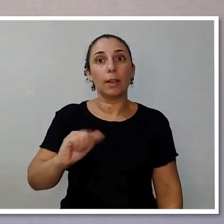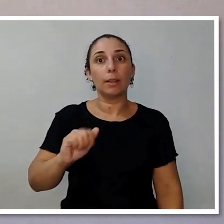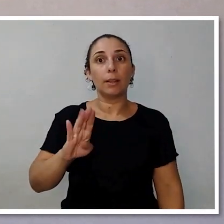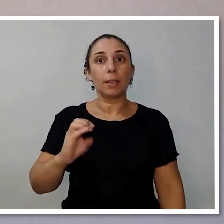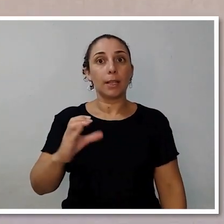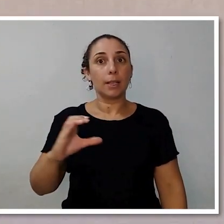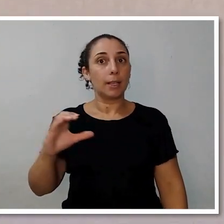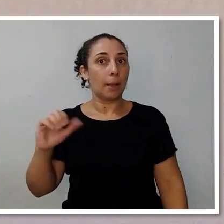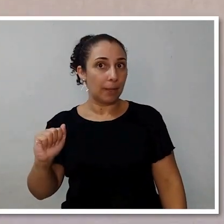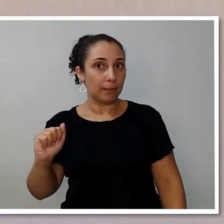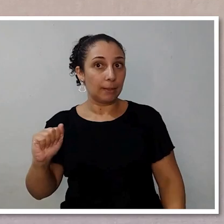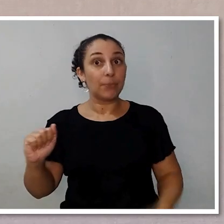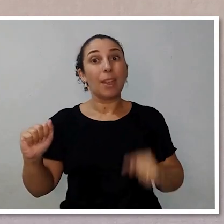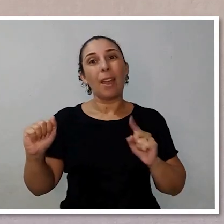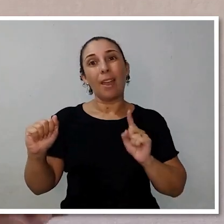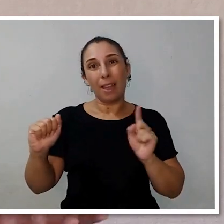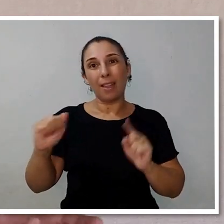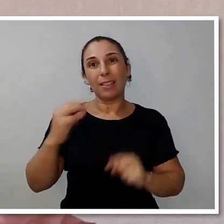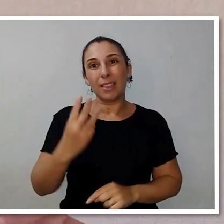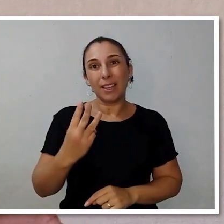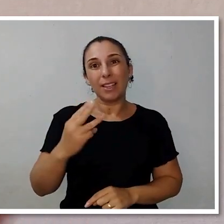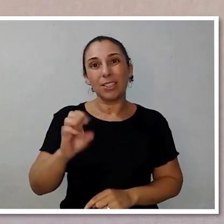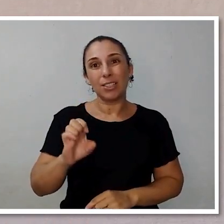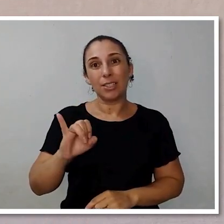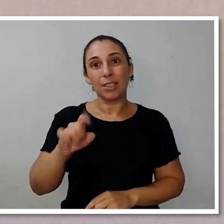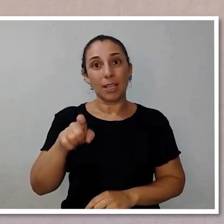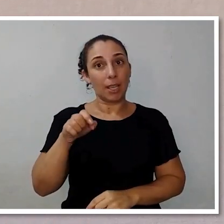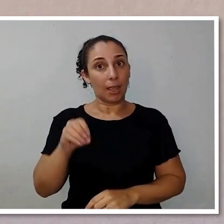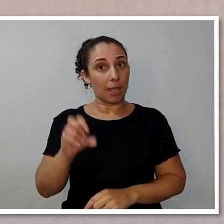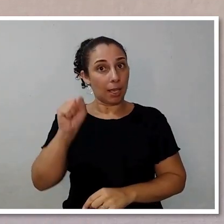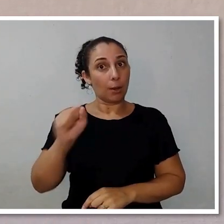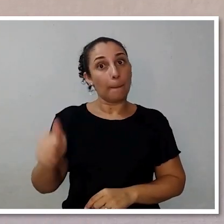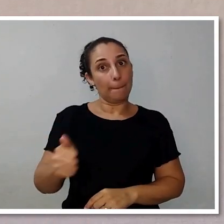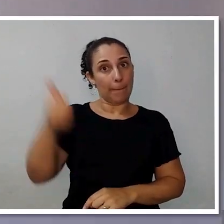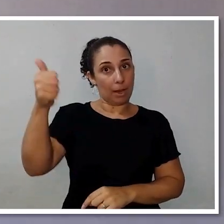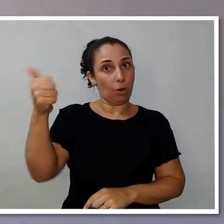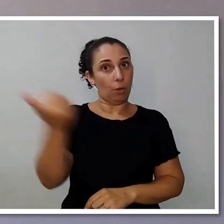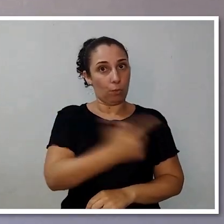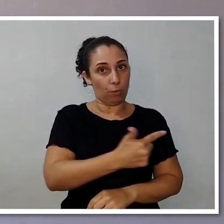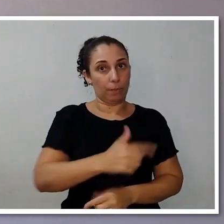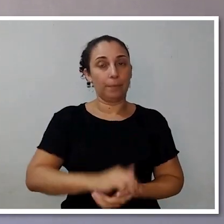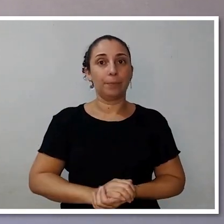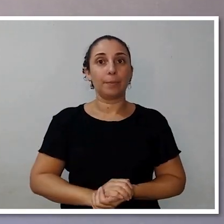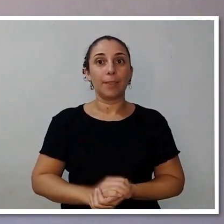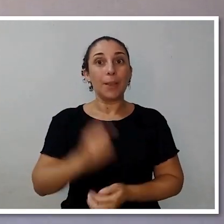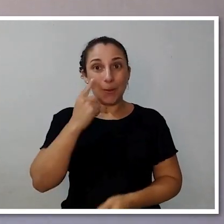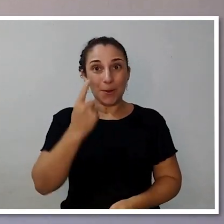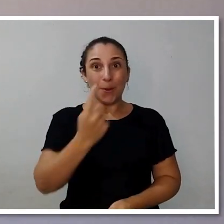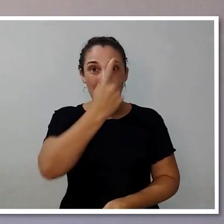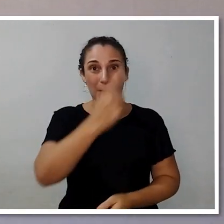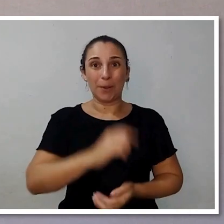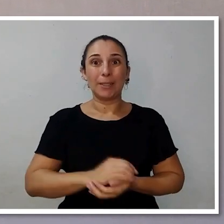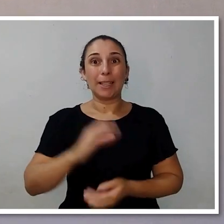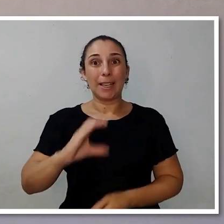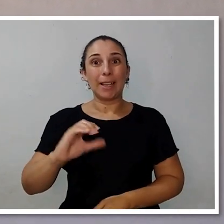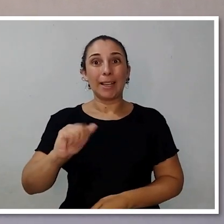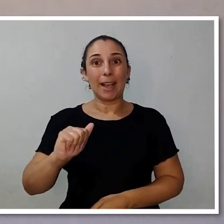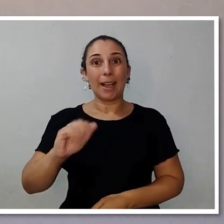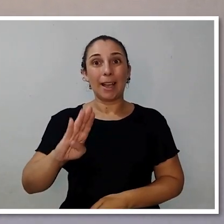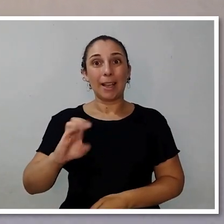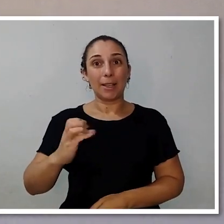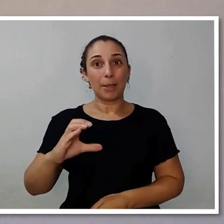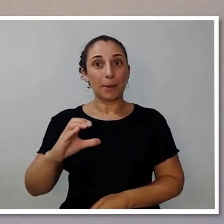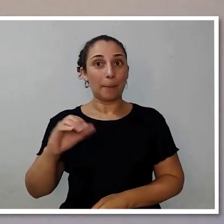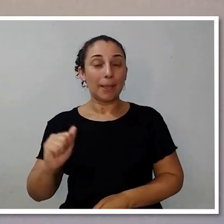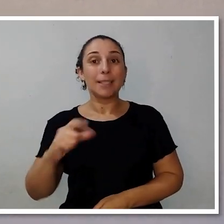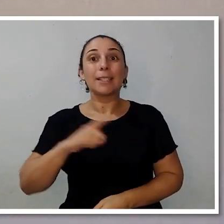tipos de cabeça, como, por exemplo, a cabeça de três eixos, que eu vou te mostrar agora. Essa é a cabeça de três eixos. Como dá